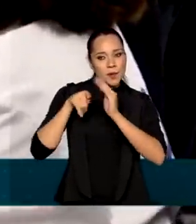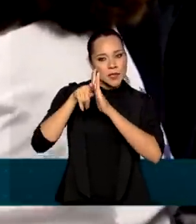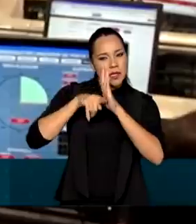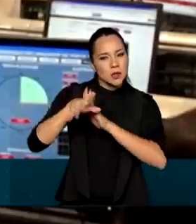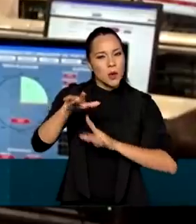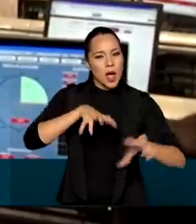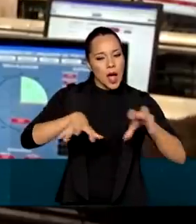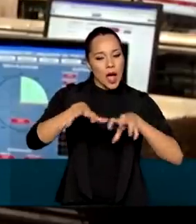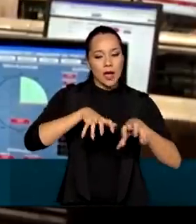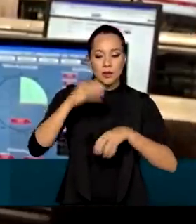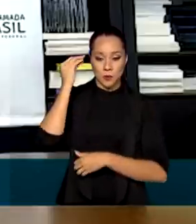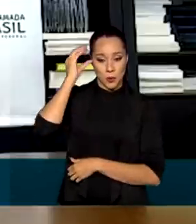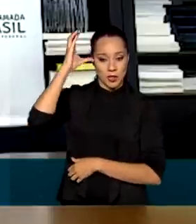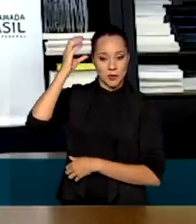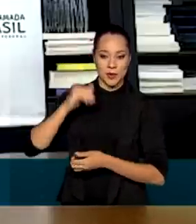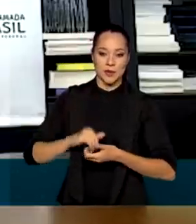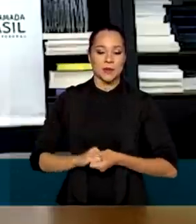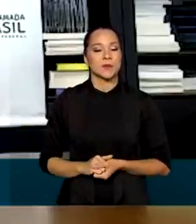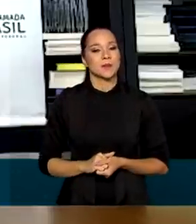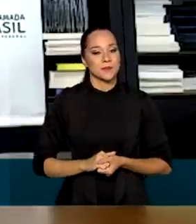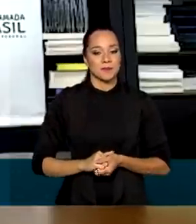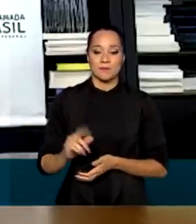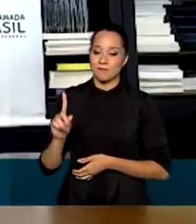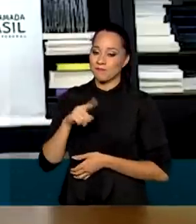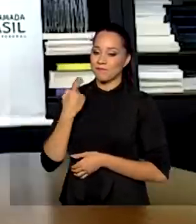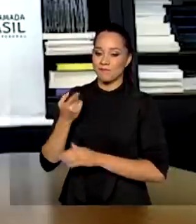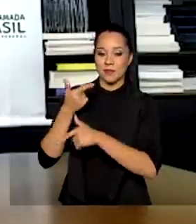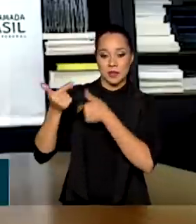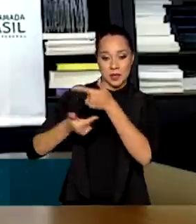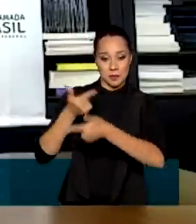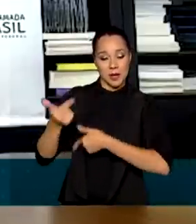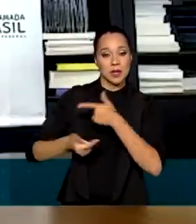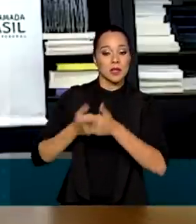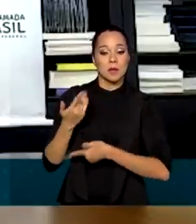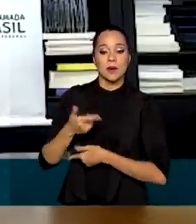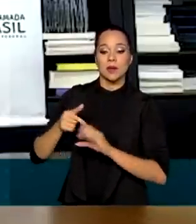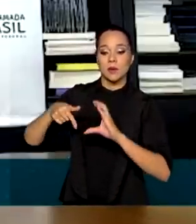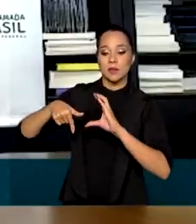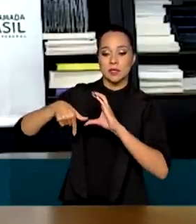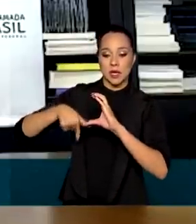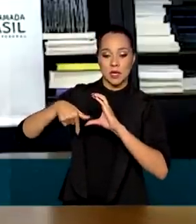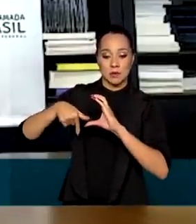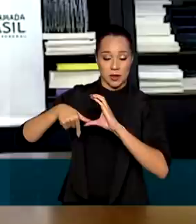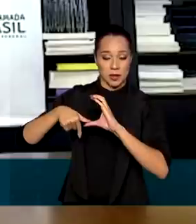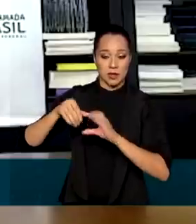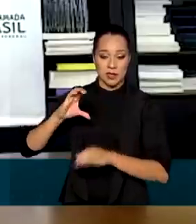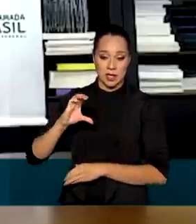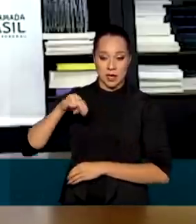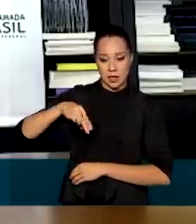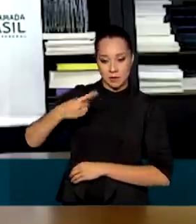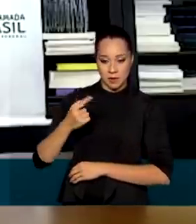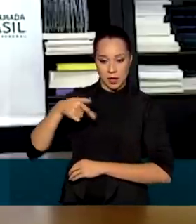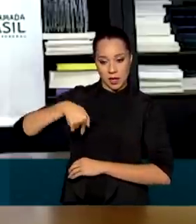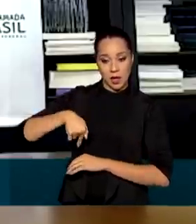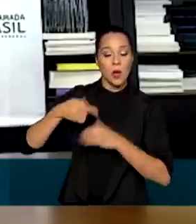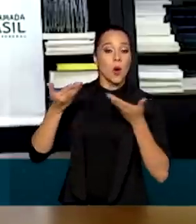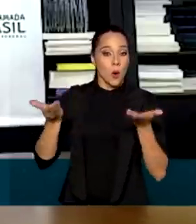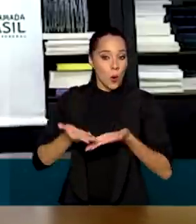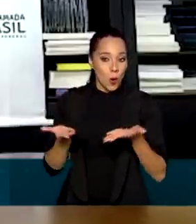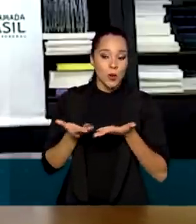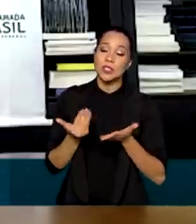as áreas do conhecimento. Estamos aqui trabalhando para que o CNPq, hoje e cada vez mais,